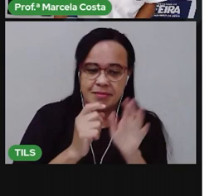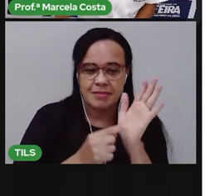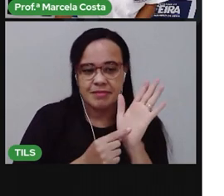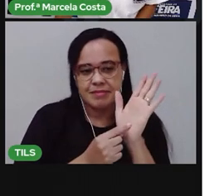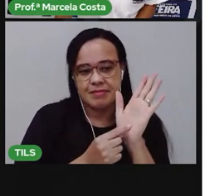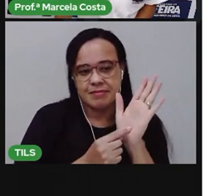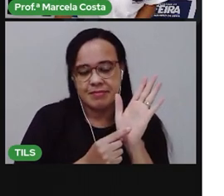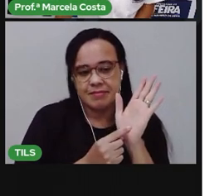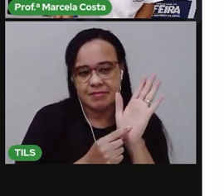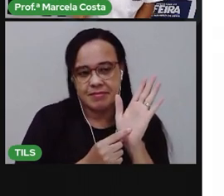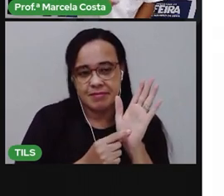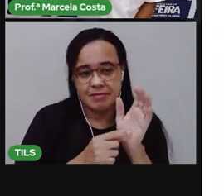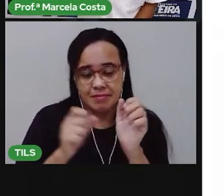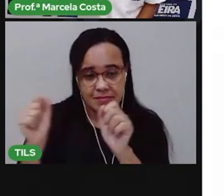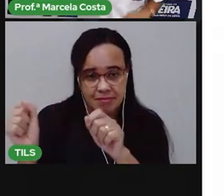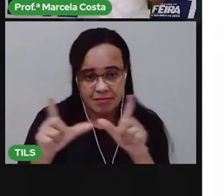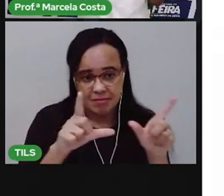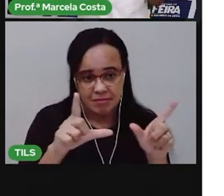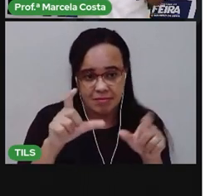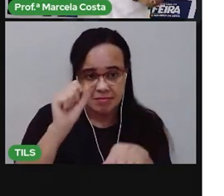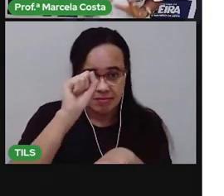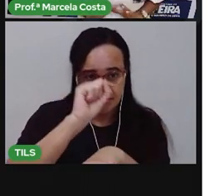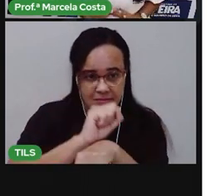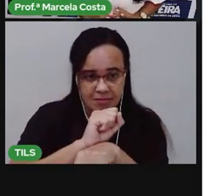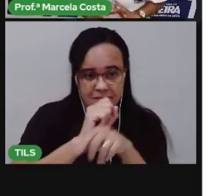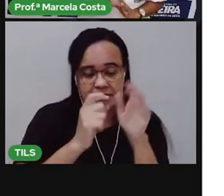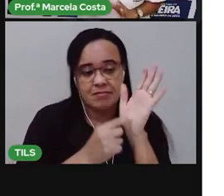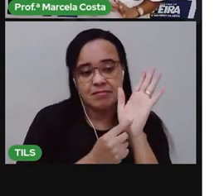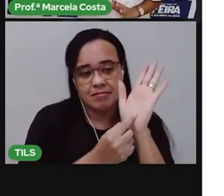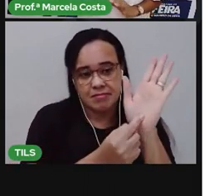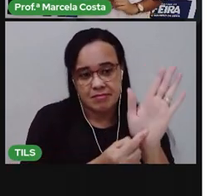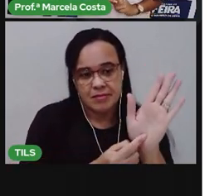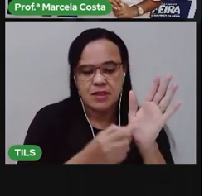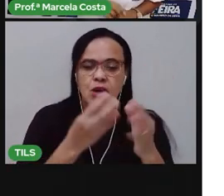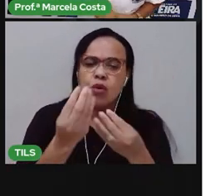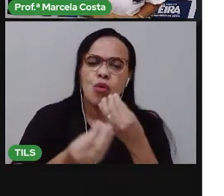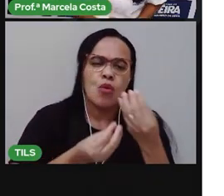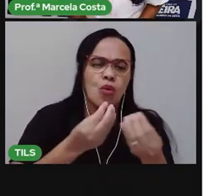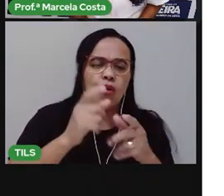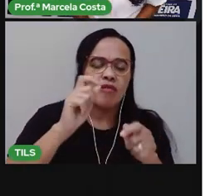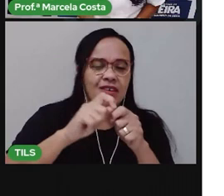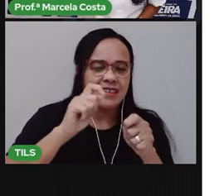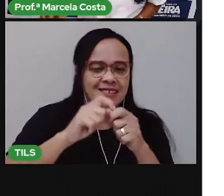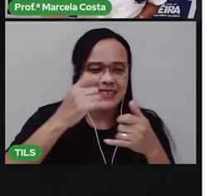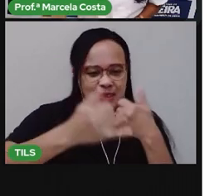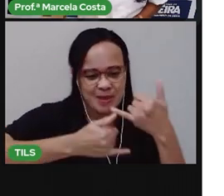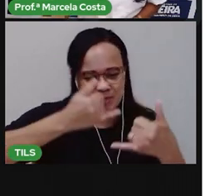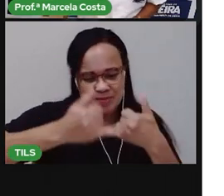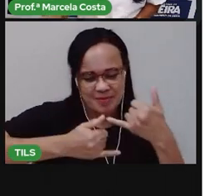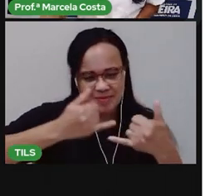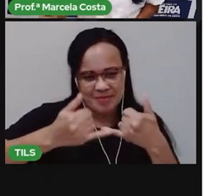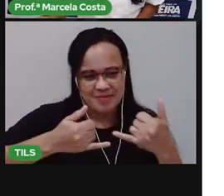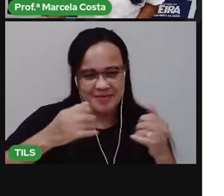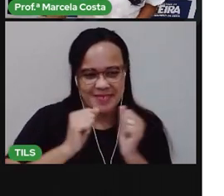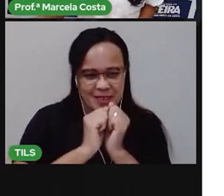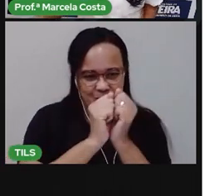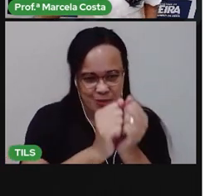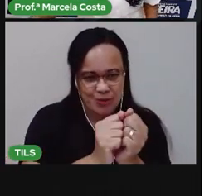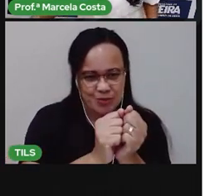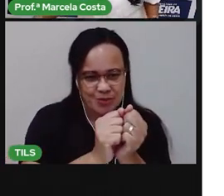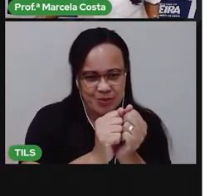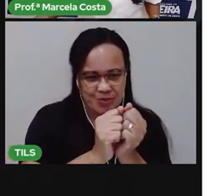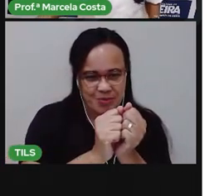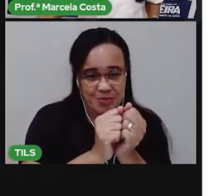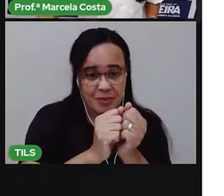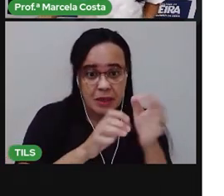parar a apresentação e vou mostrar como é que a gente vai confeccionar esse brinquedo. Já